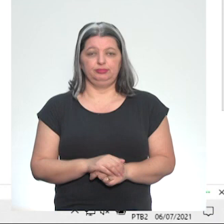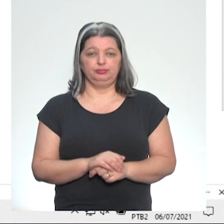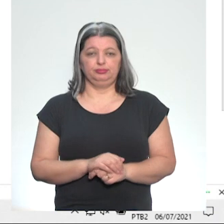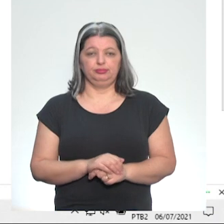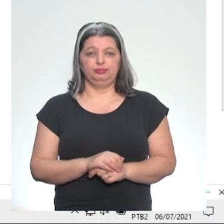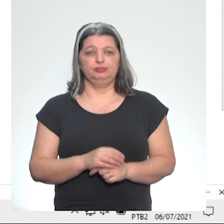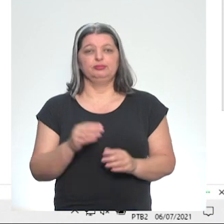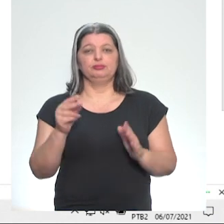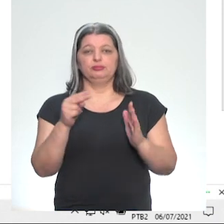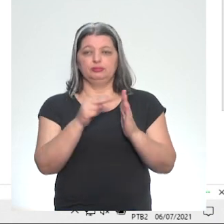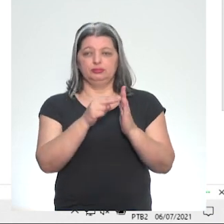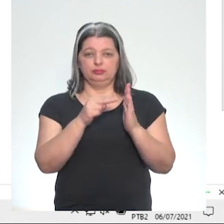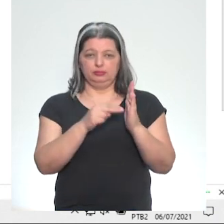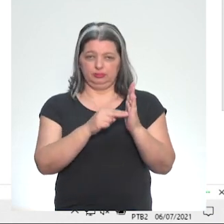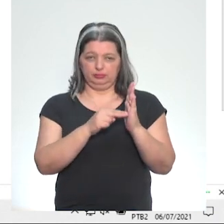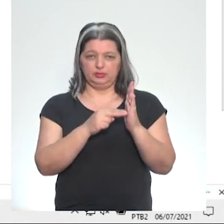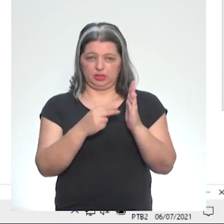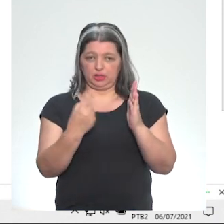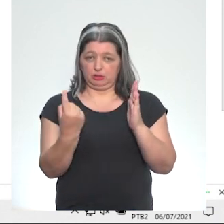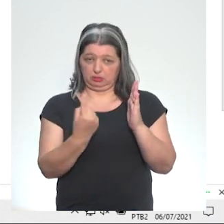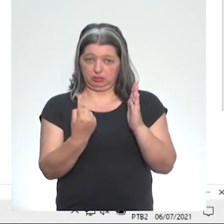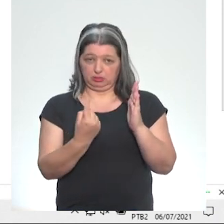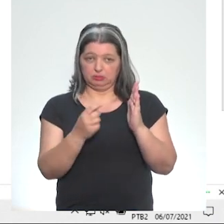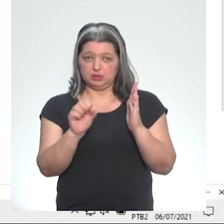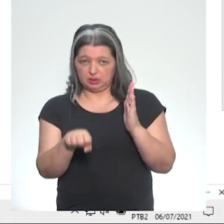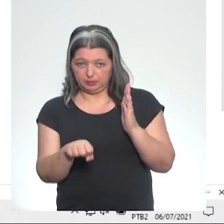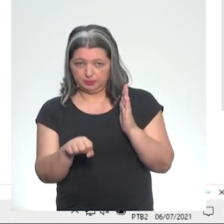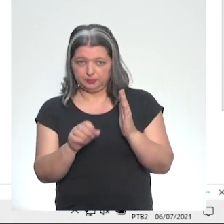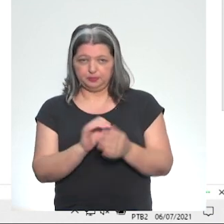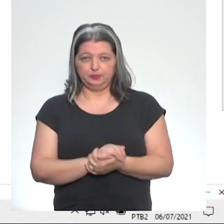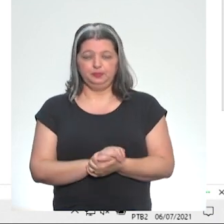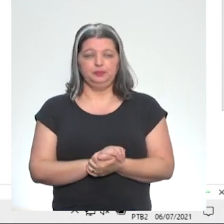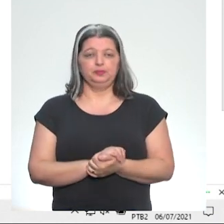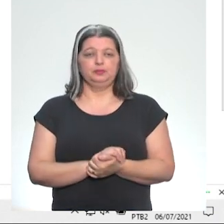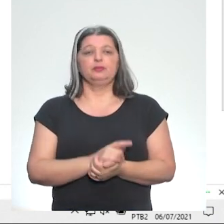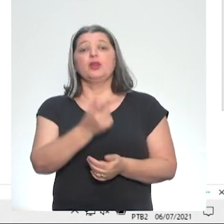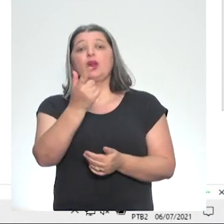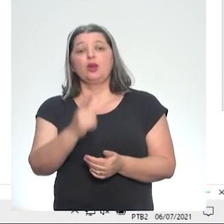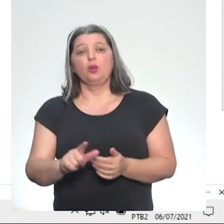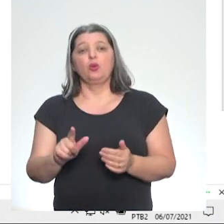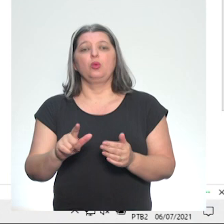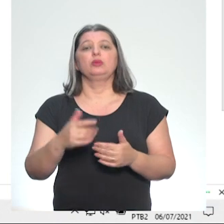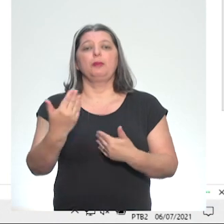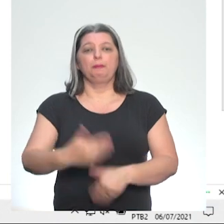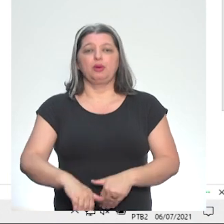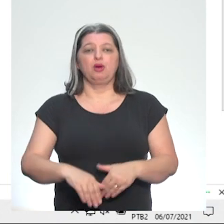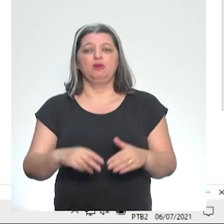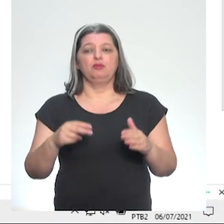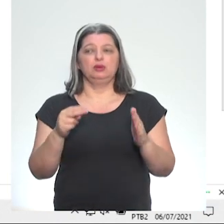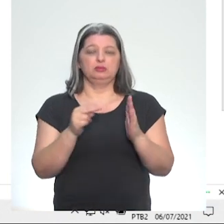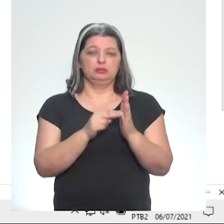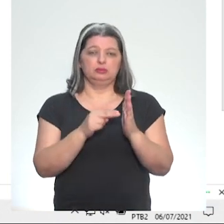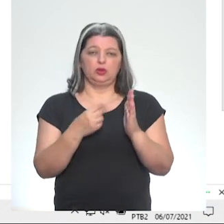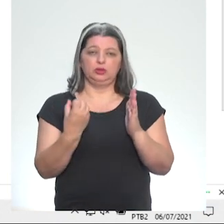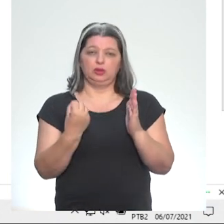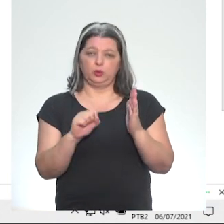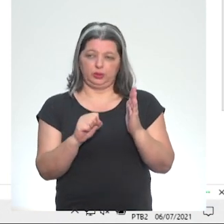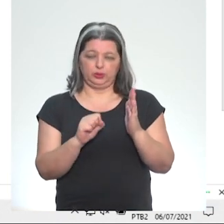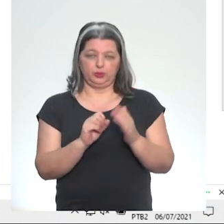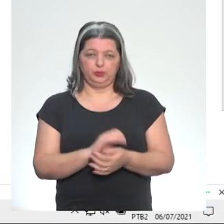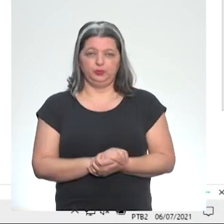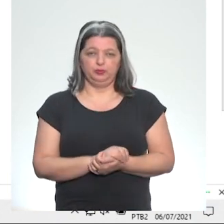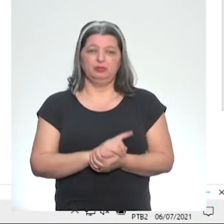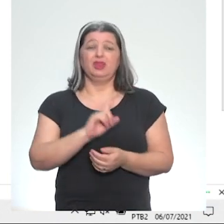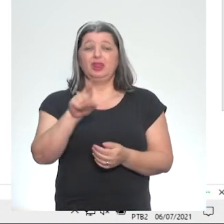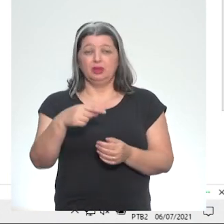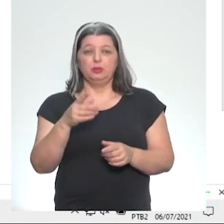nota. Cinco. Aí, na outra prova, você tirou oito. E no seminário, você... Quatro.